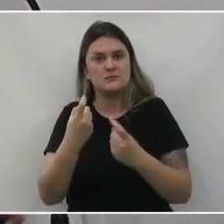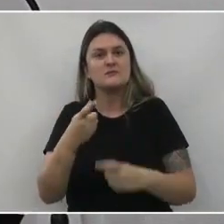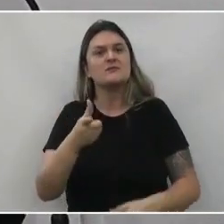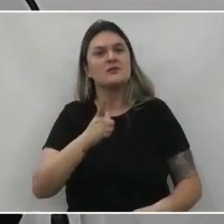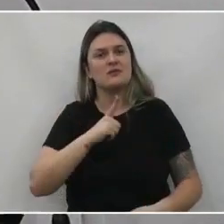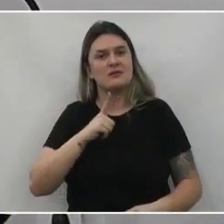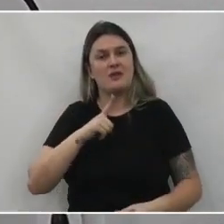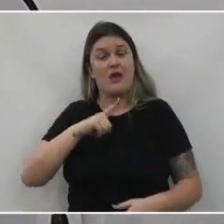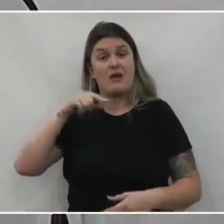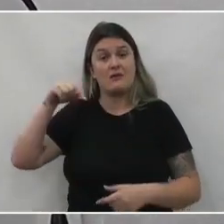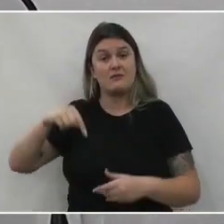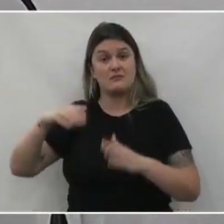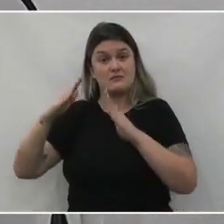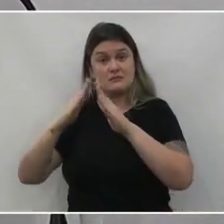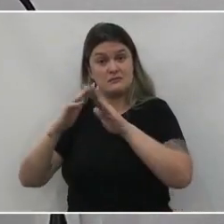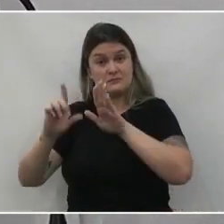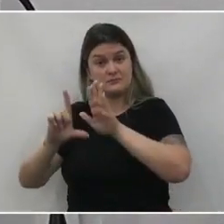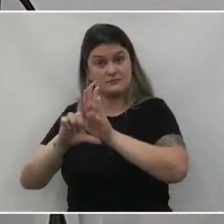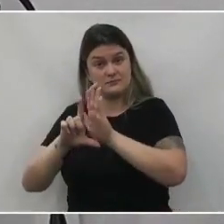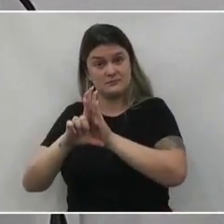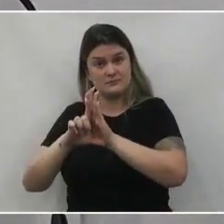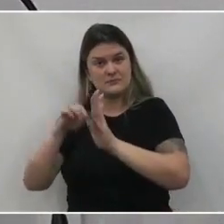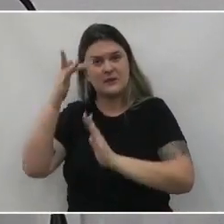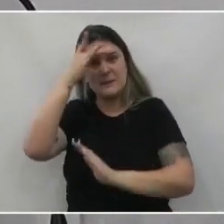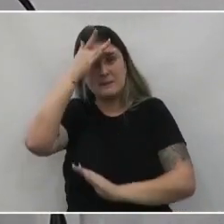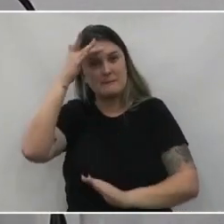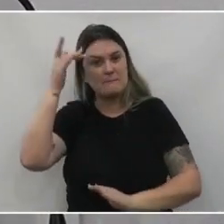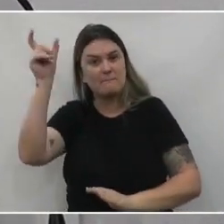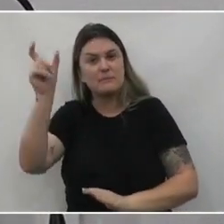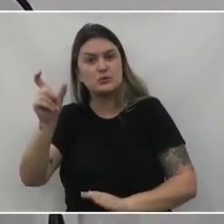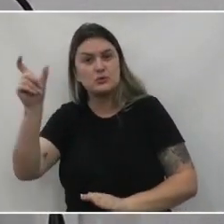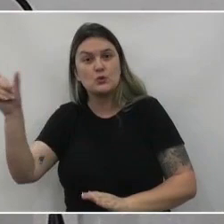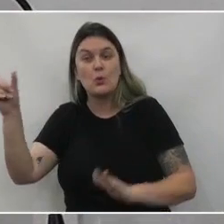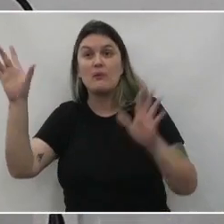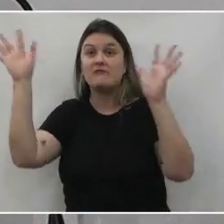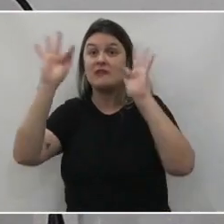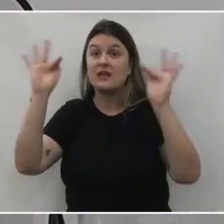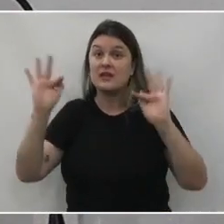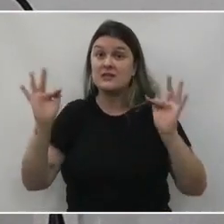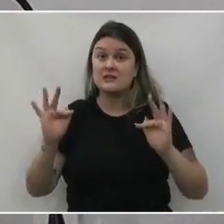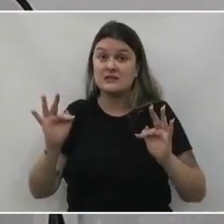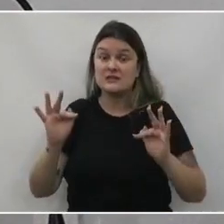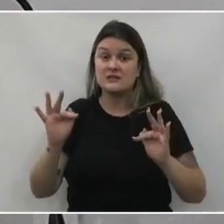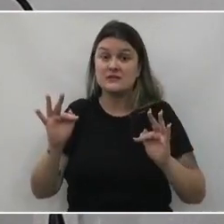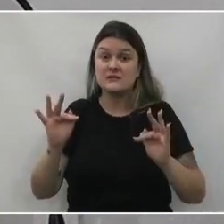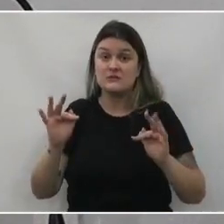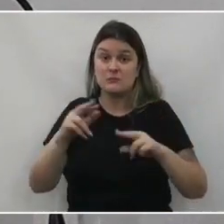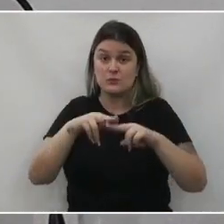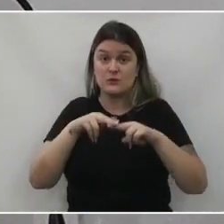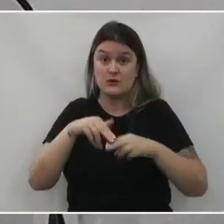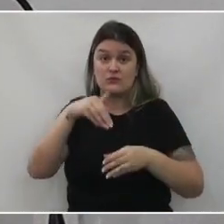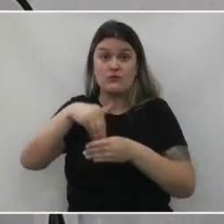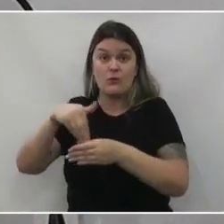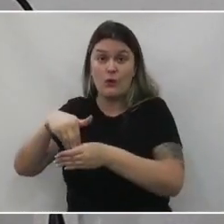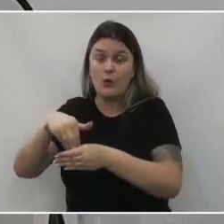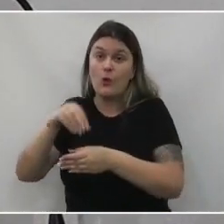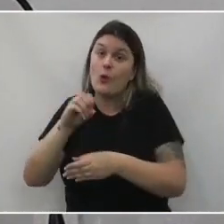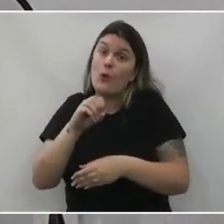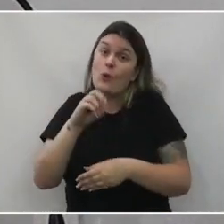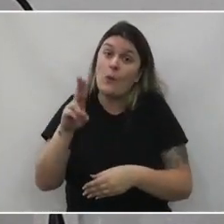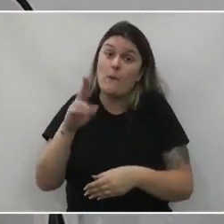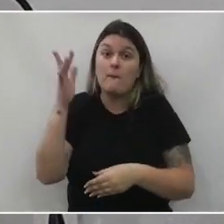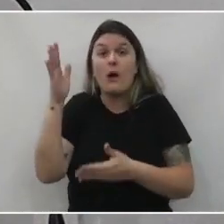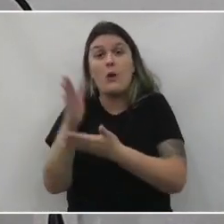teremos aqui nessa Casa de Leis, pessoas radiantes comemorando o resultado, pessoas não